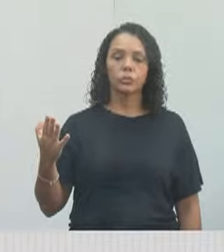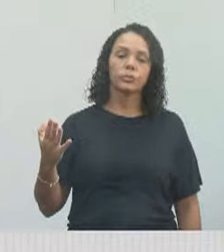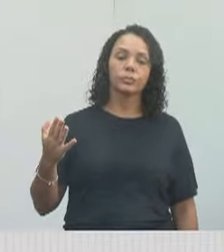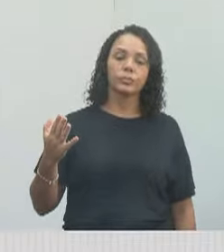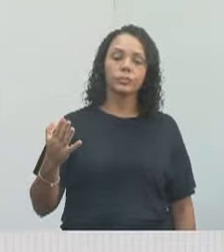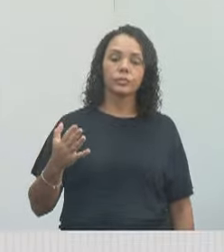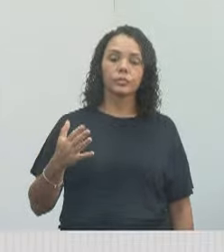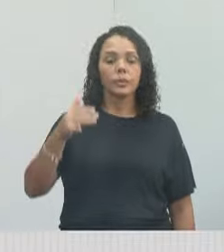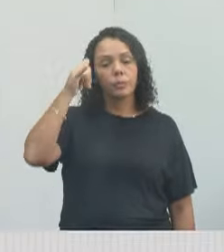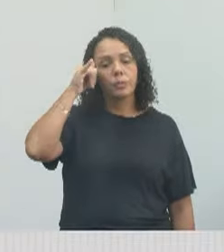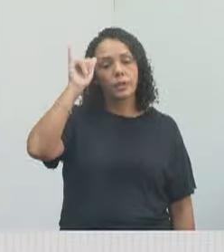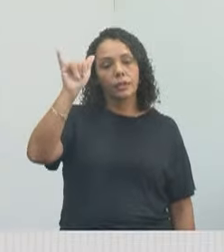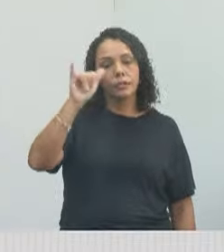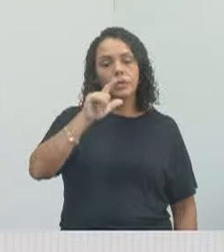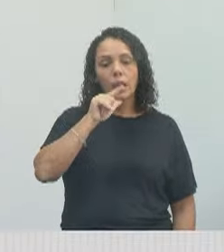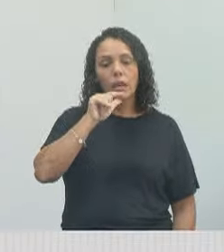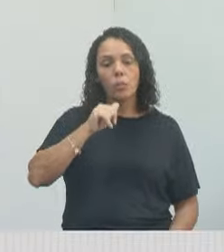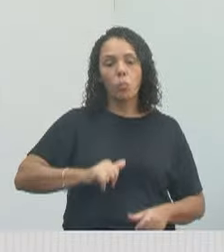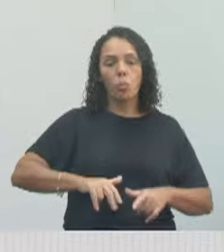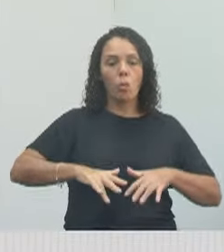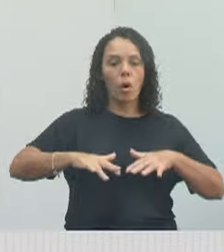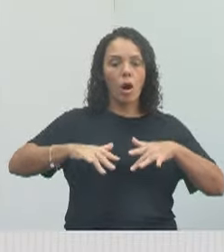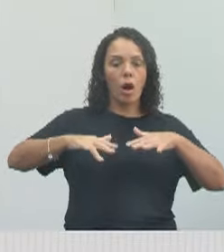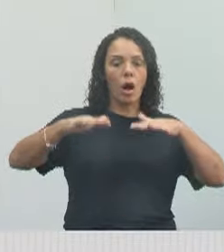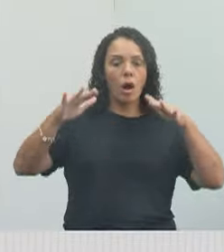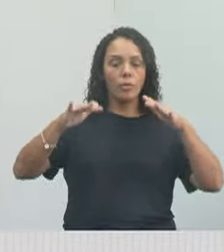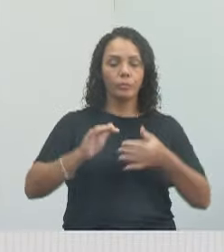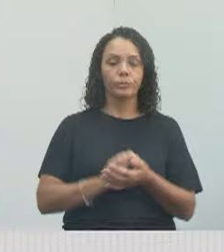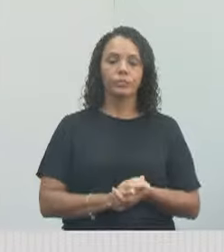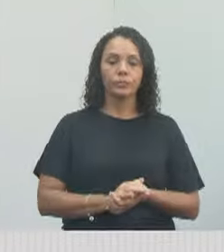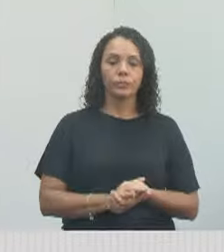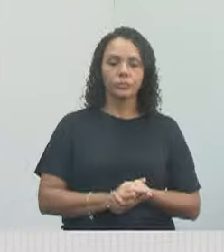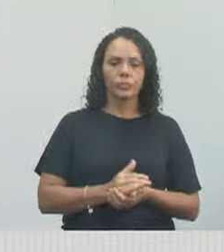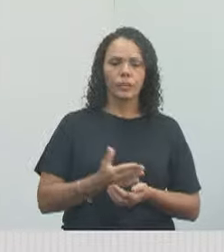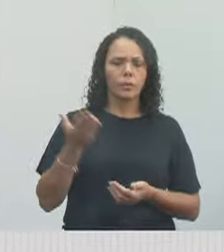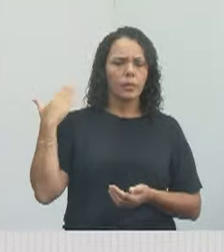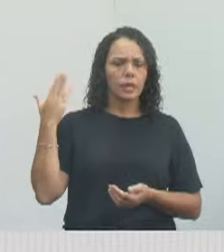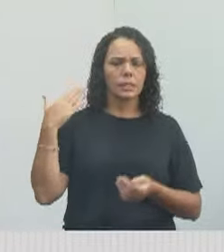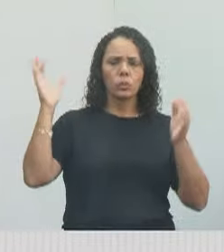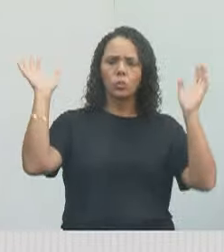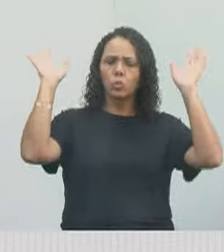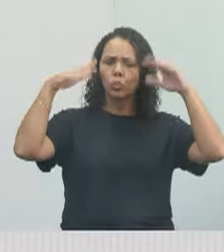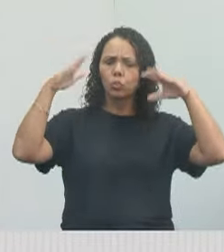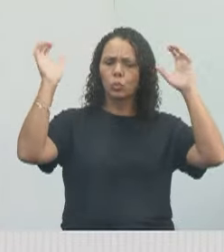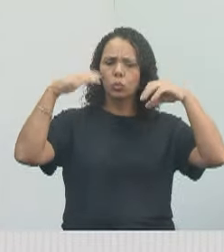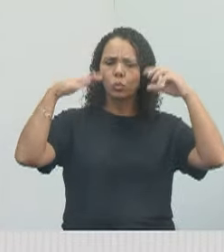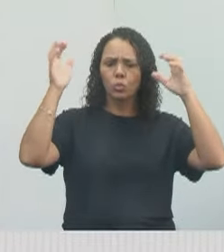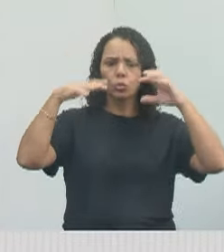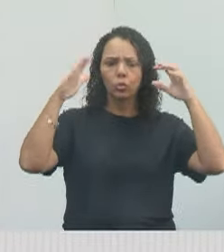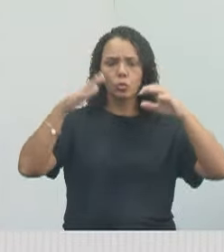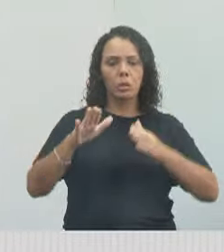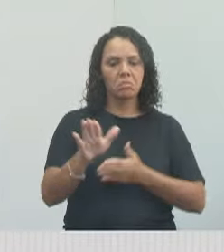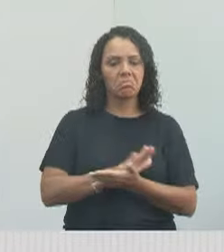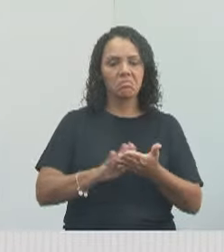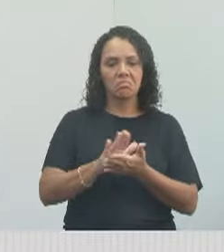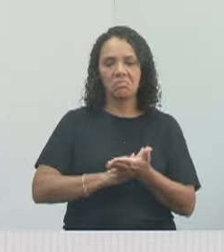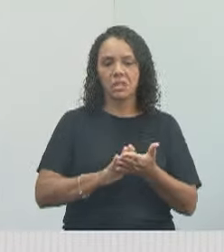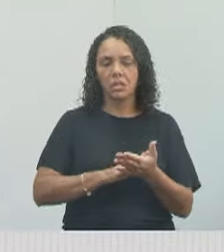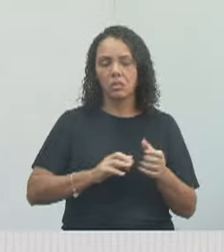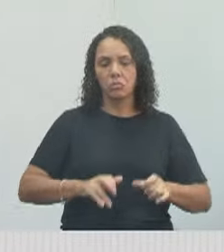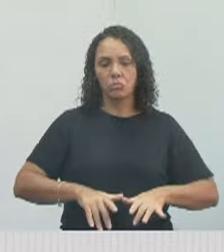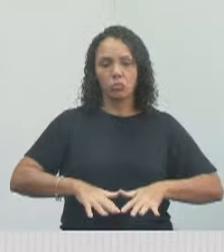as enchentes, apesar que a chuva que deu esse tempo atrás, esse ano não encheu, né, Edgar?